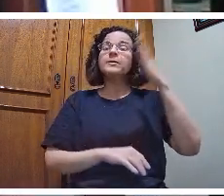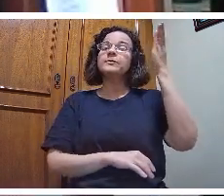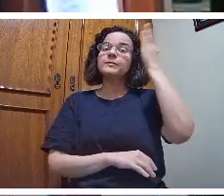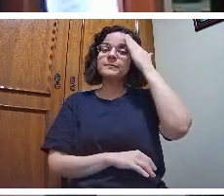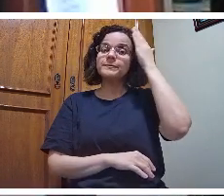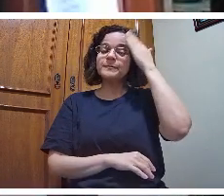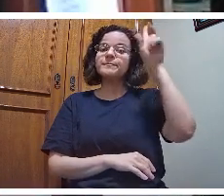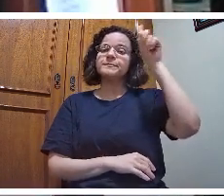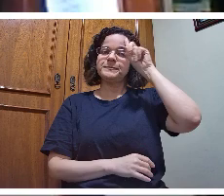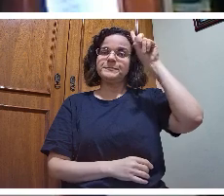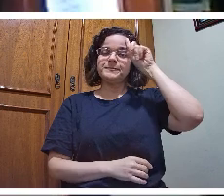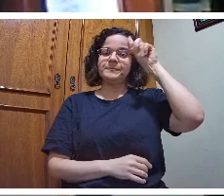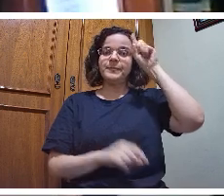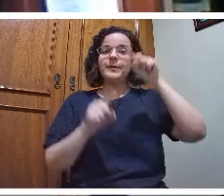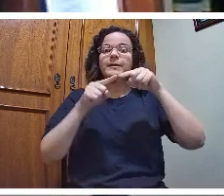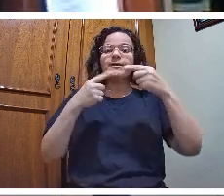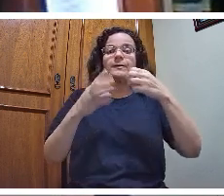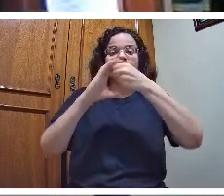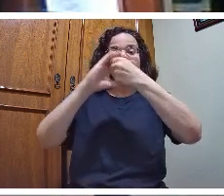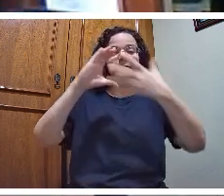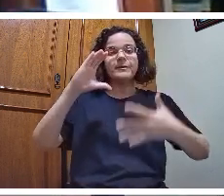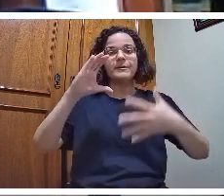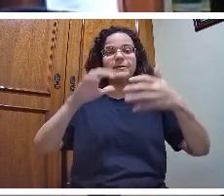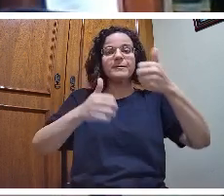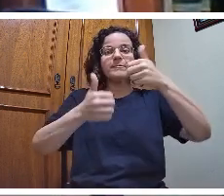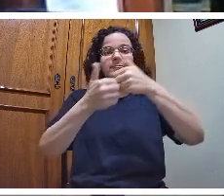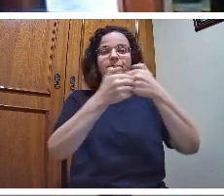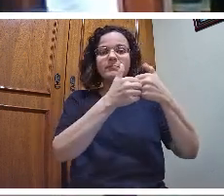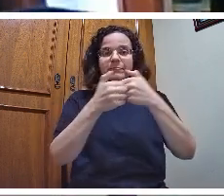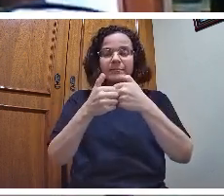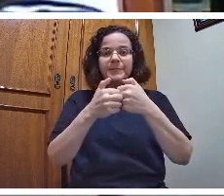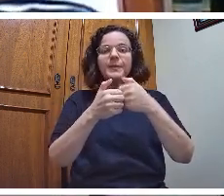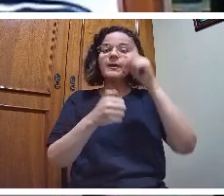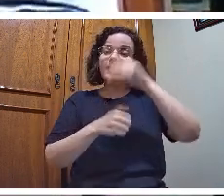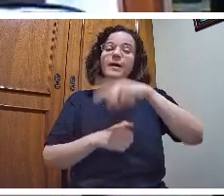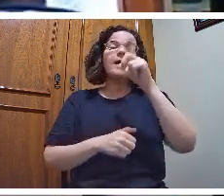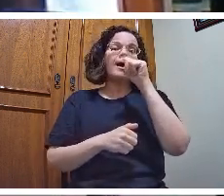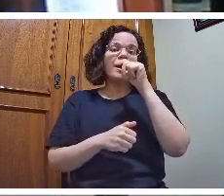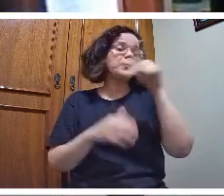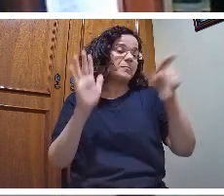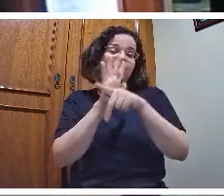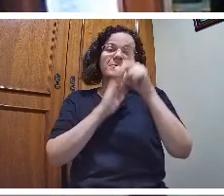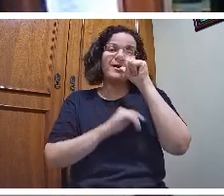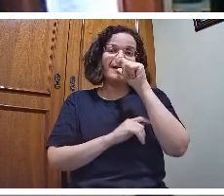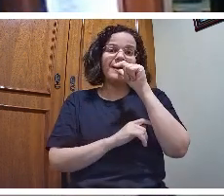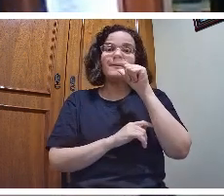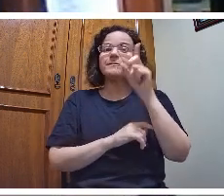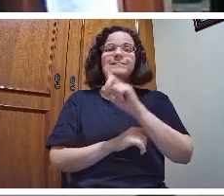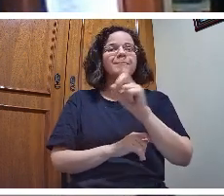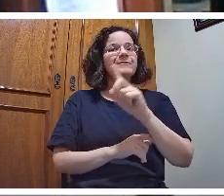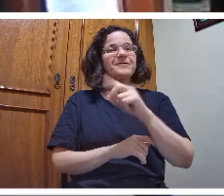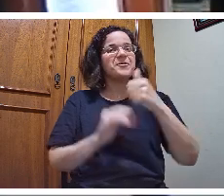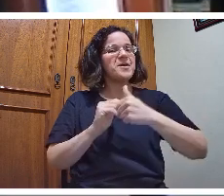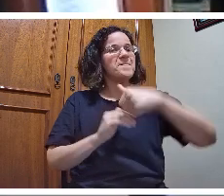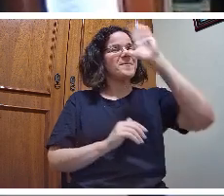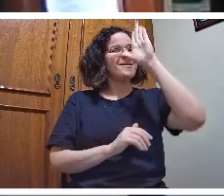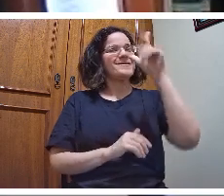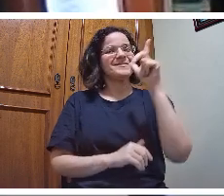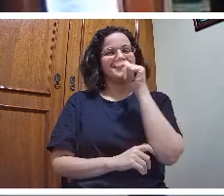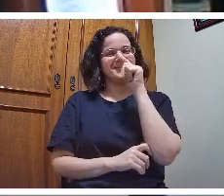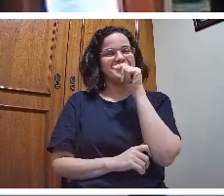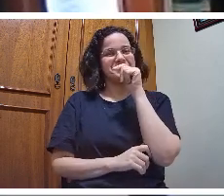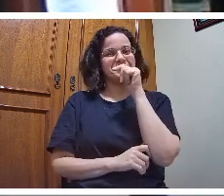Características químicas da água. Água é água. Calma. Água é muito mais do que água. Aqui tem